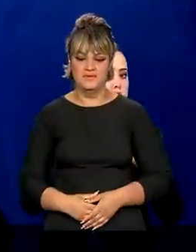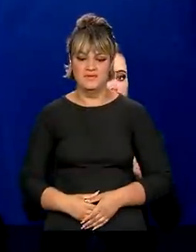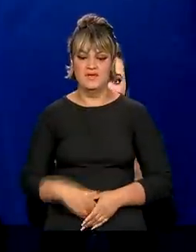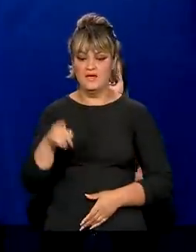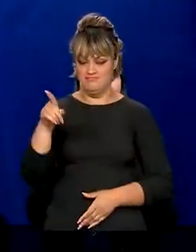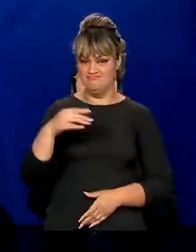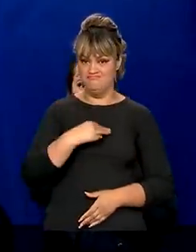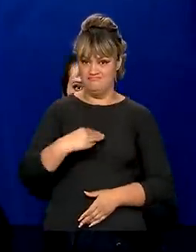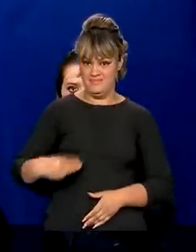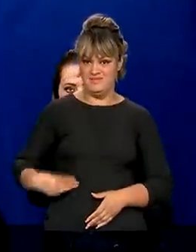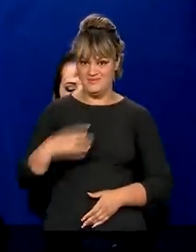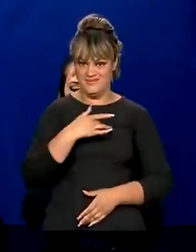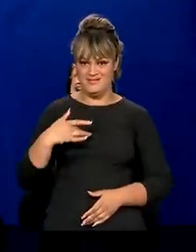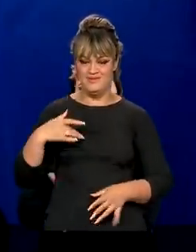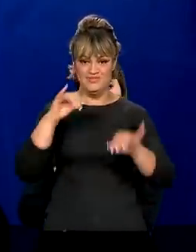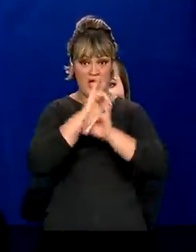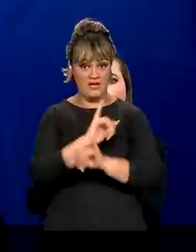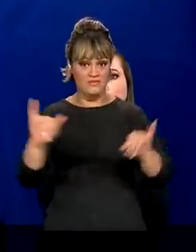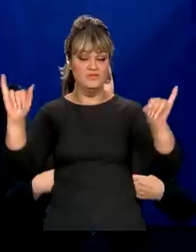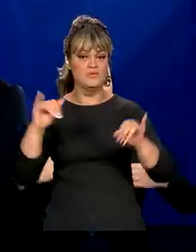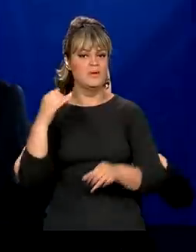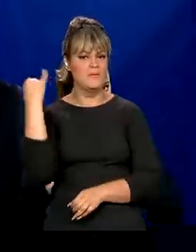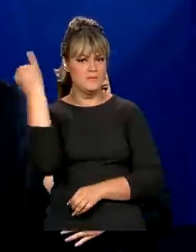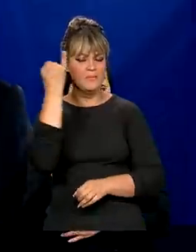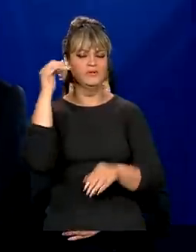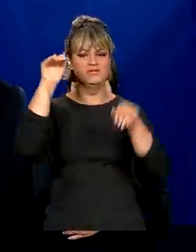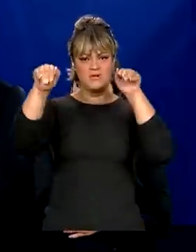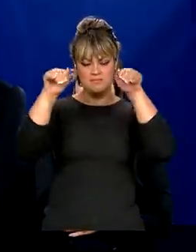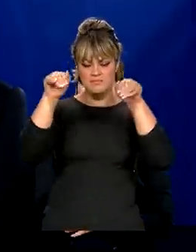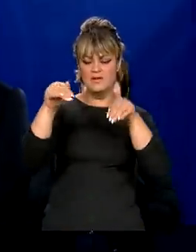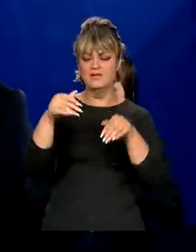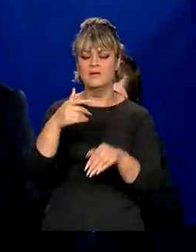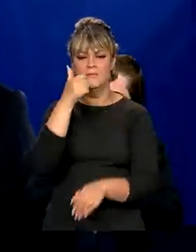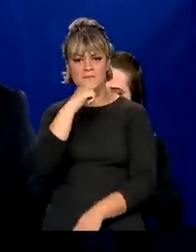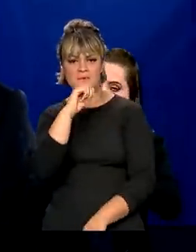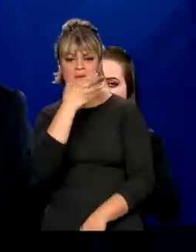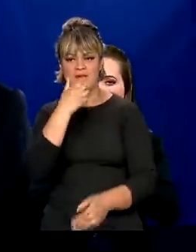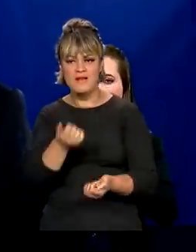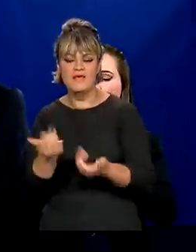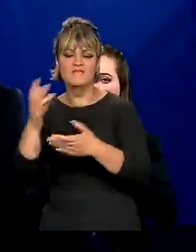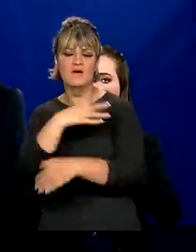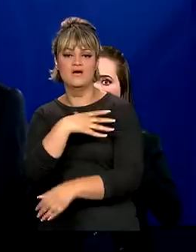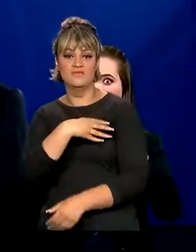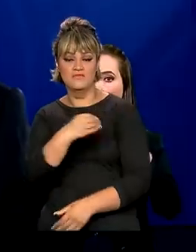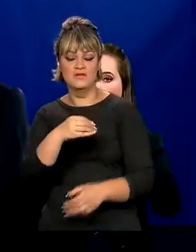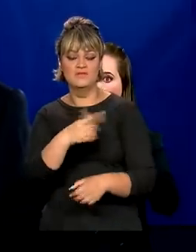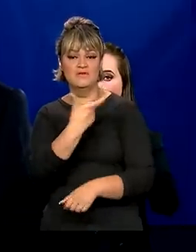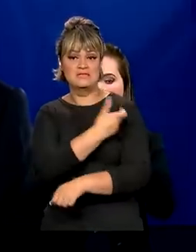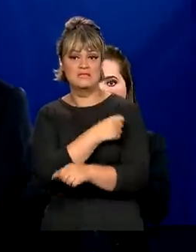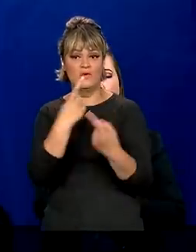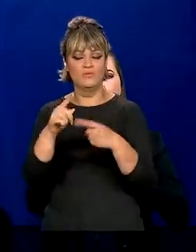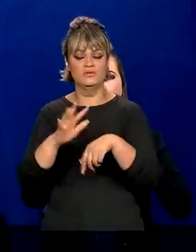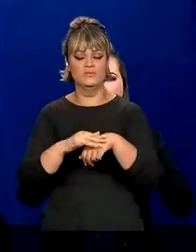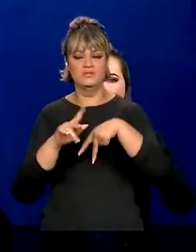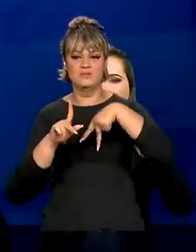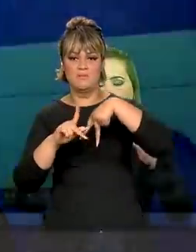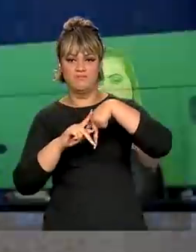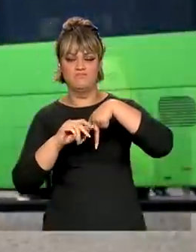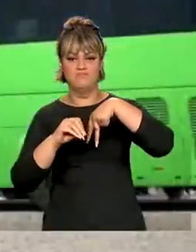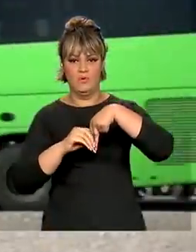pronunciamento em rede nacional, o ministro da Saúde faz apelo aos pais para vacinarem seus filhos contra polio.